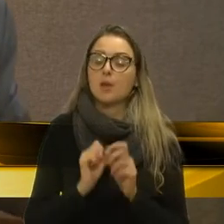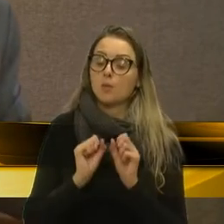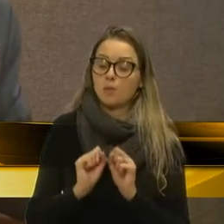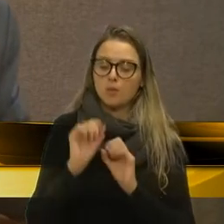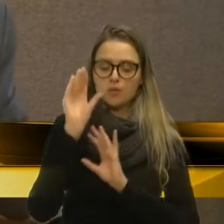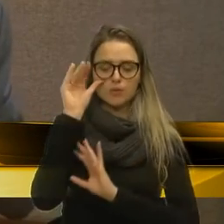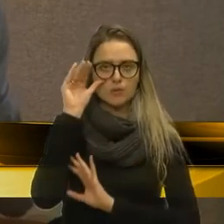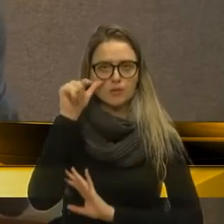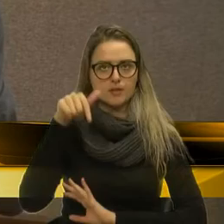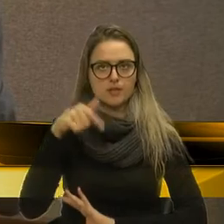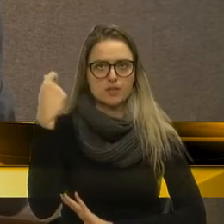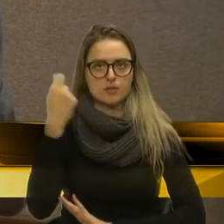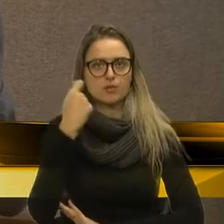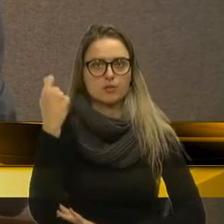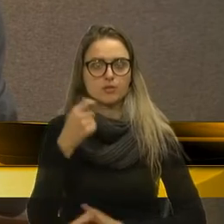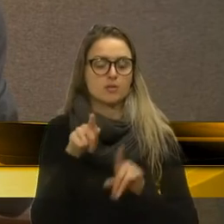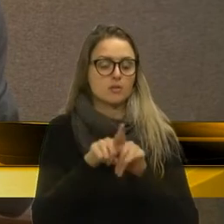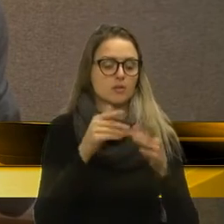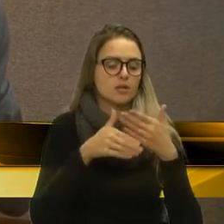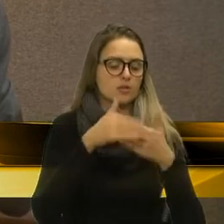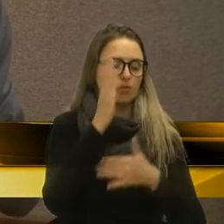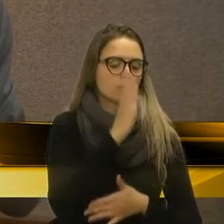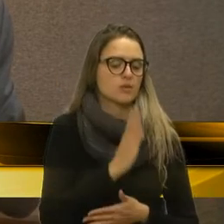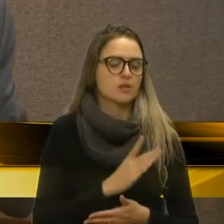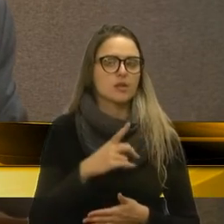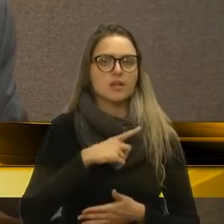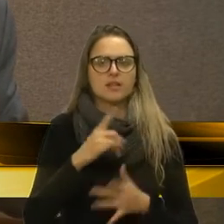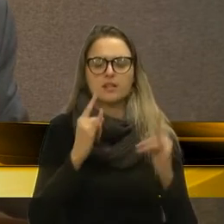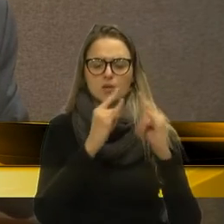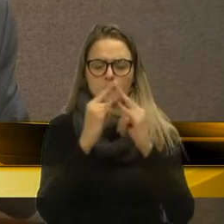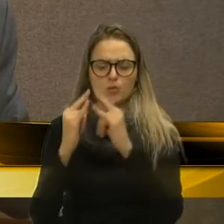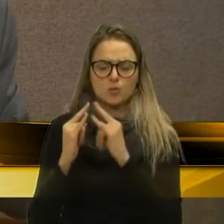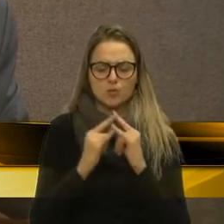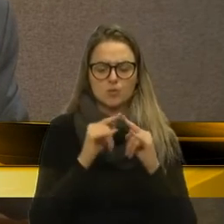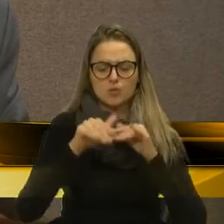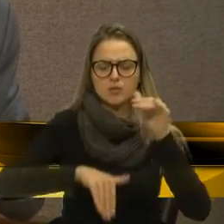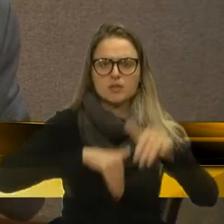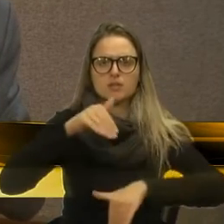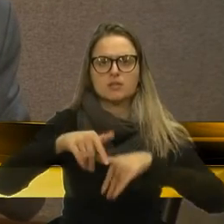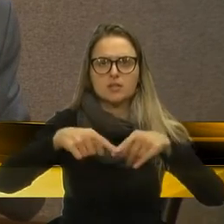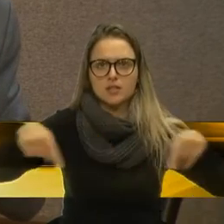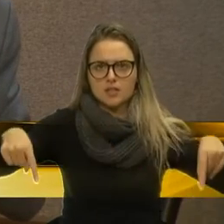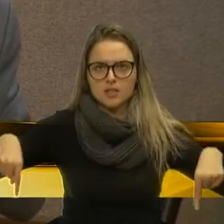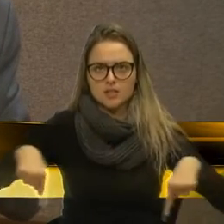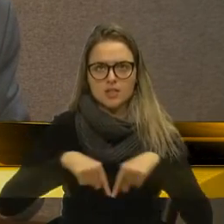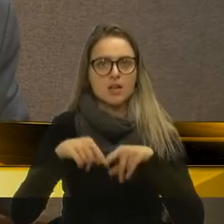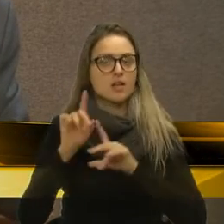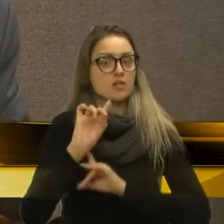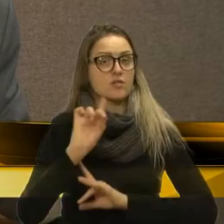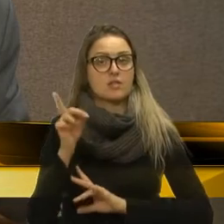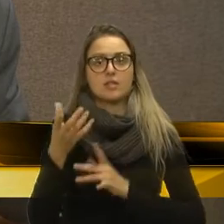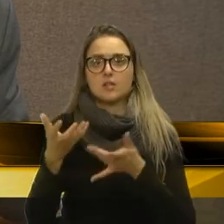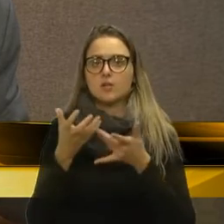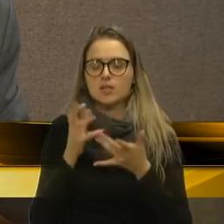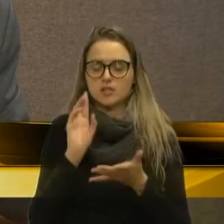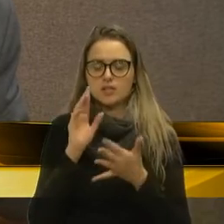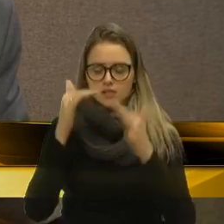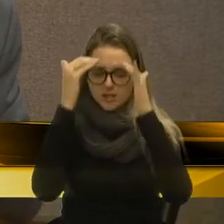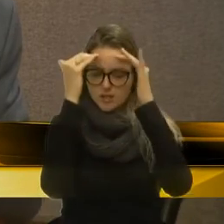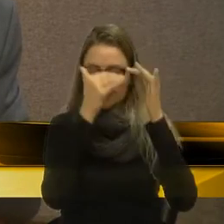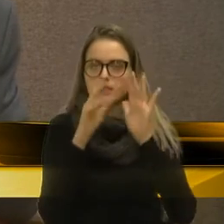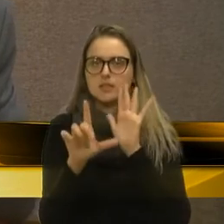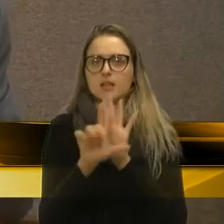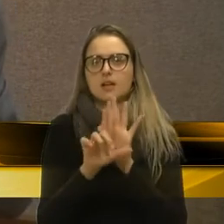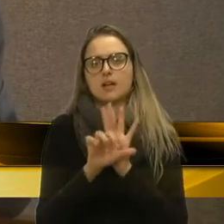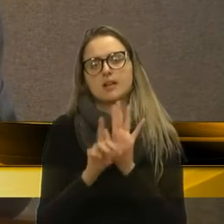observar que no Rio Grande do Sul e também no Brasil existem centenas de clubes aquáticos que optaram por não praticar a exigência dos exames